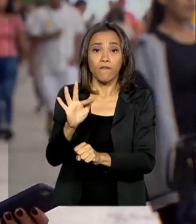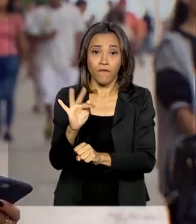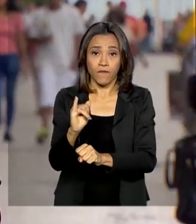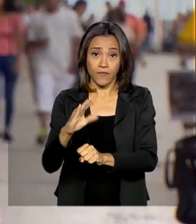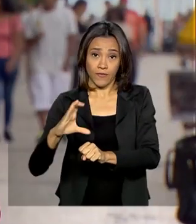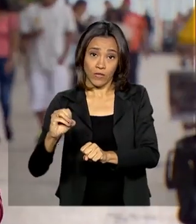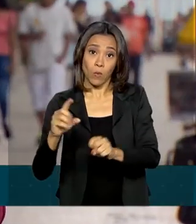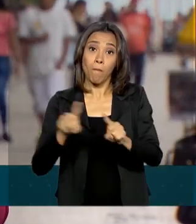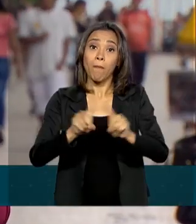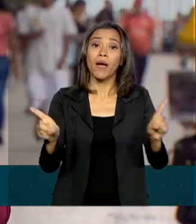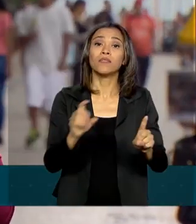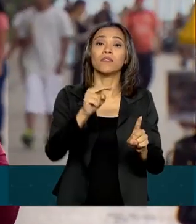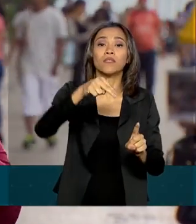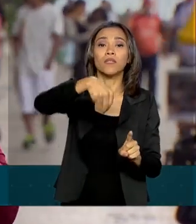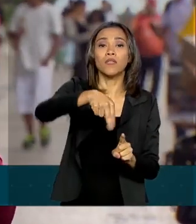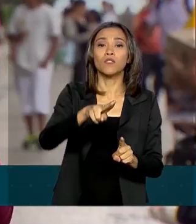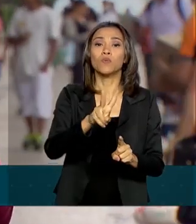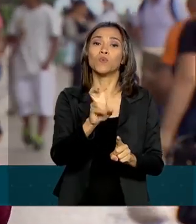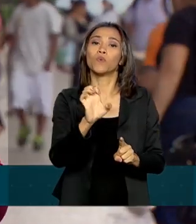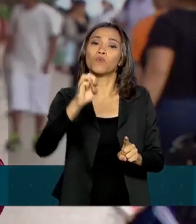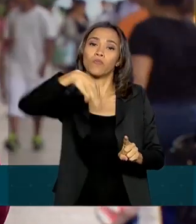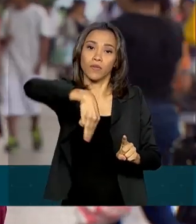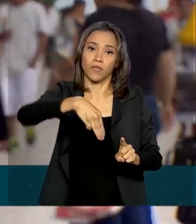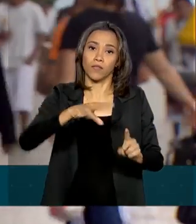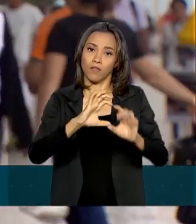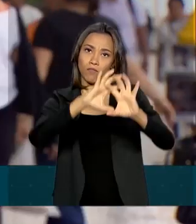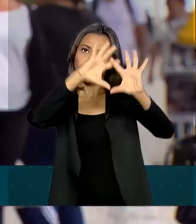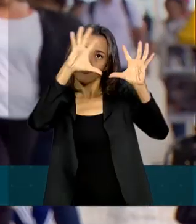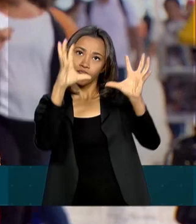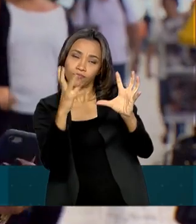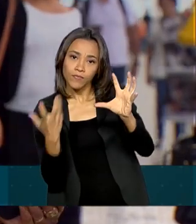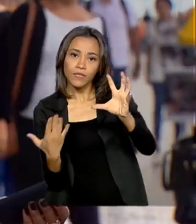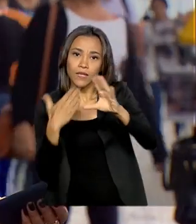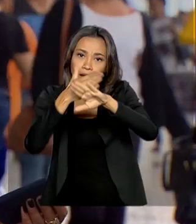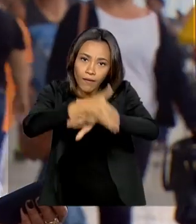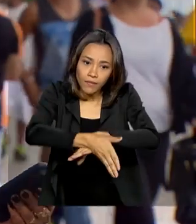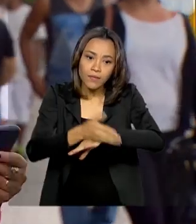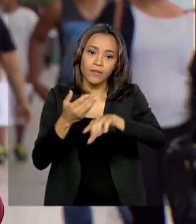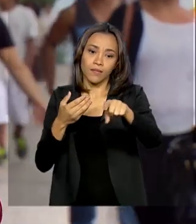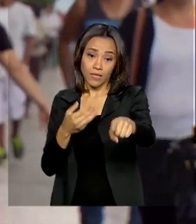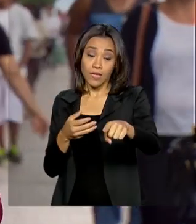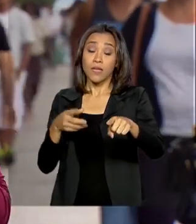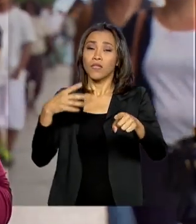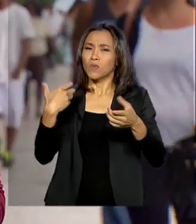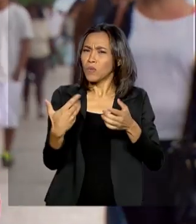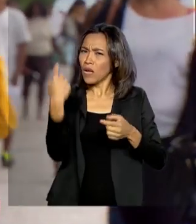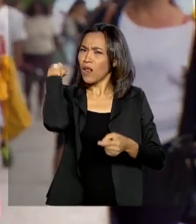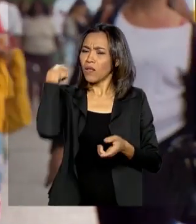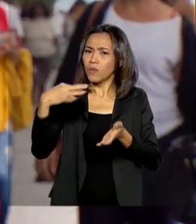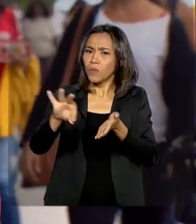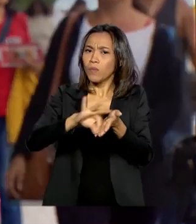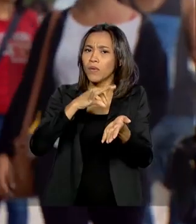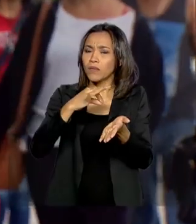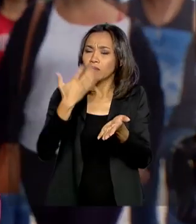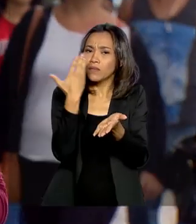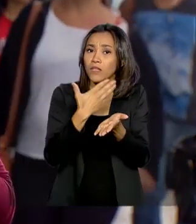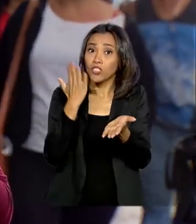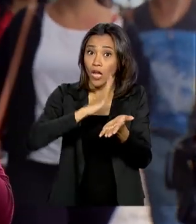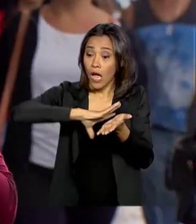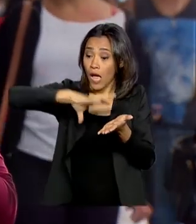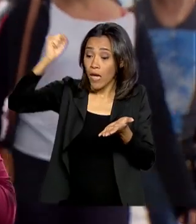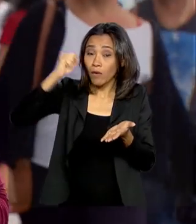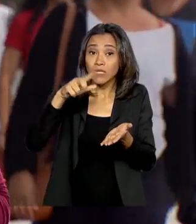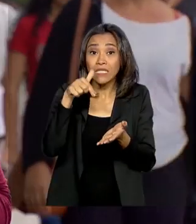mudança, mais estudantes puderam acessar a plataforma ao mesmo tempo. E logo no início das inscrições foi registrado um recorde,